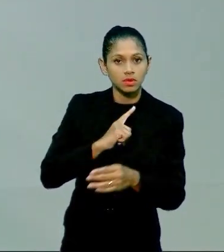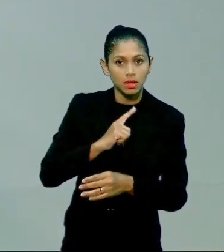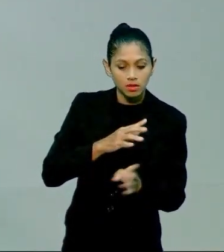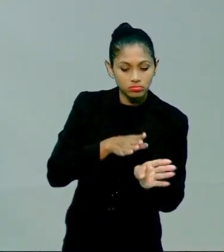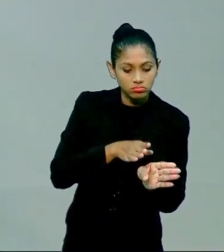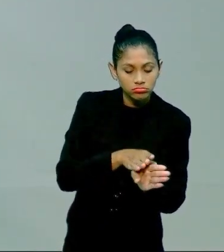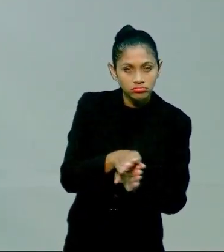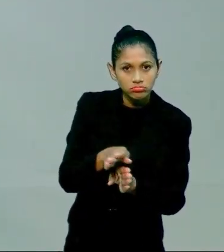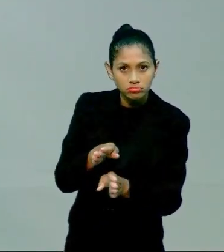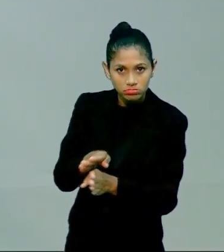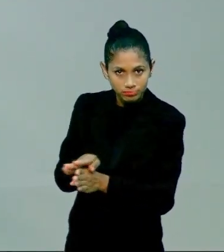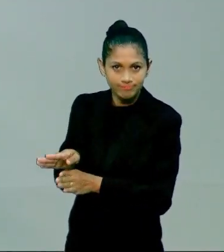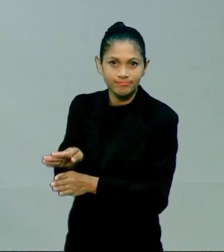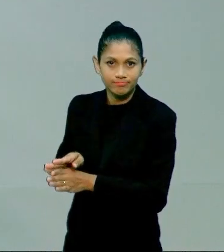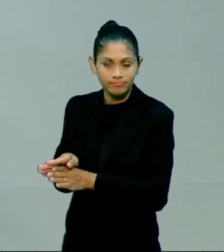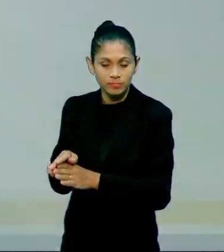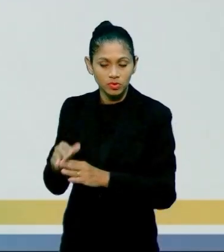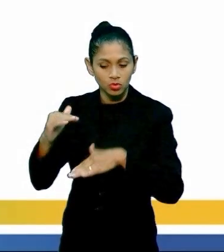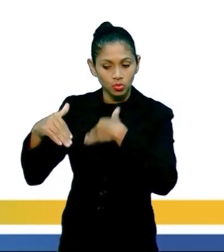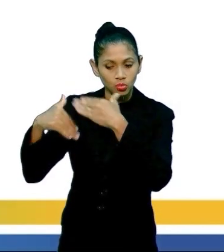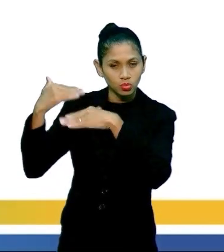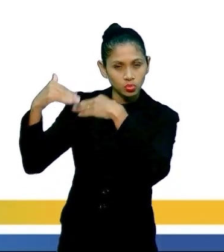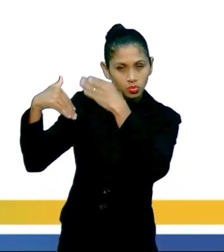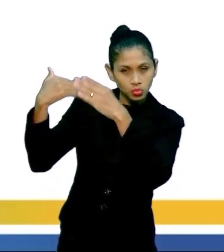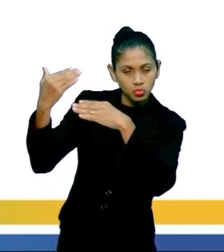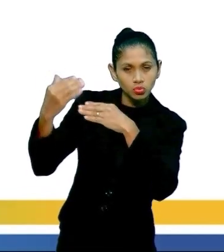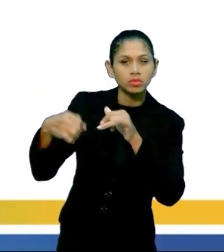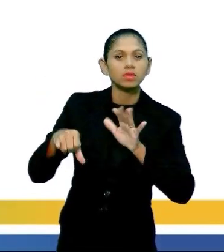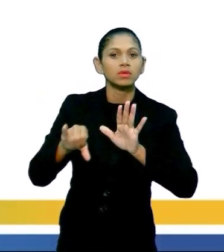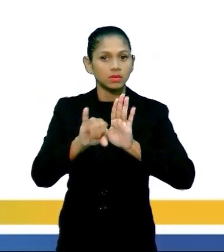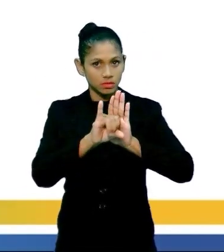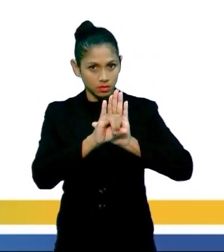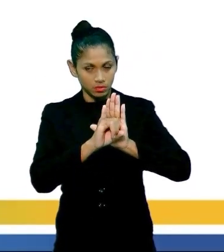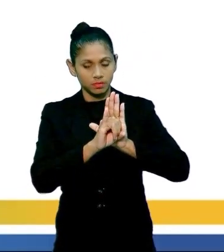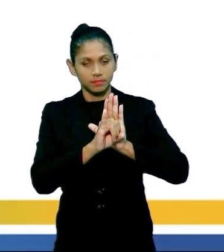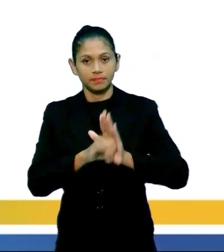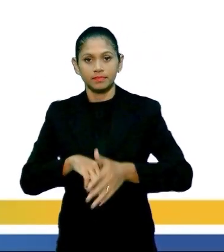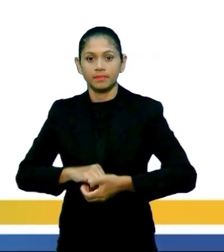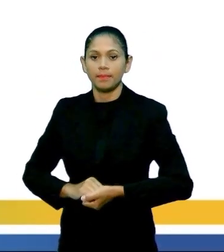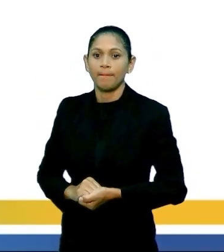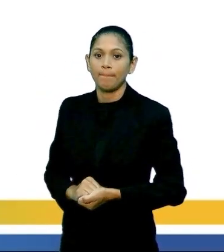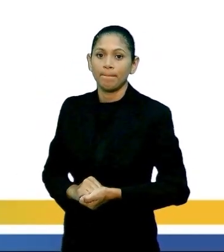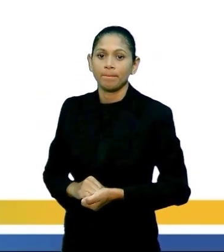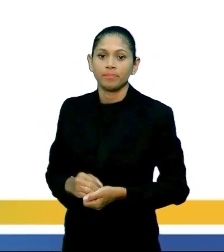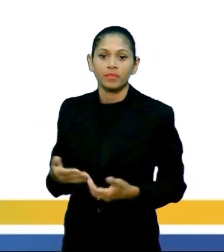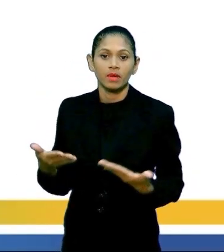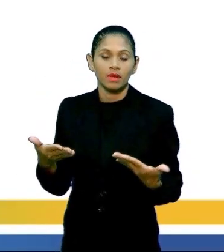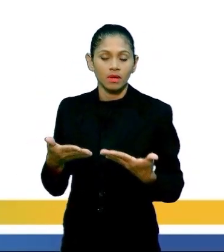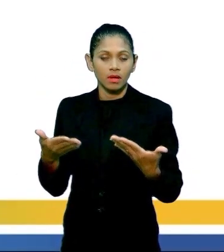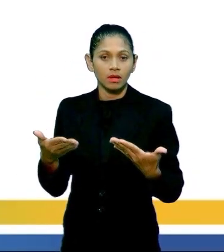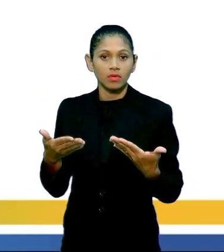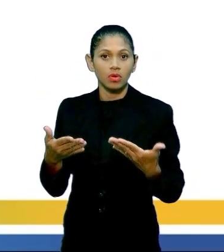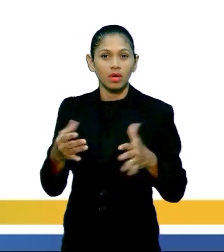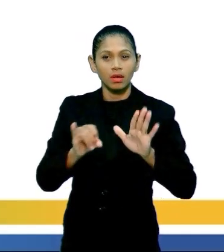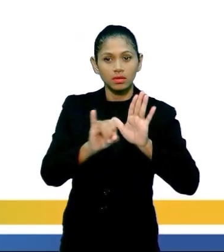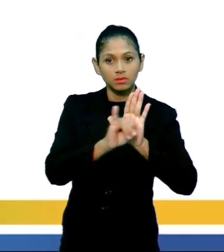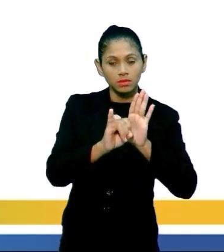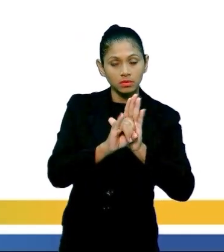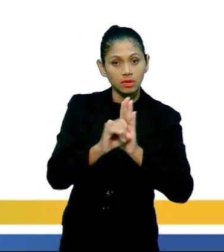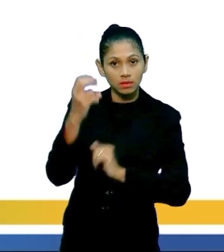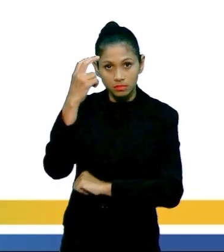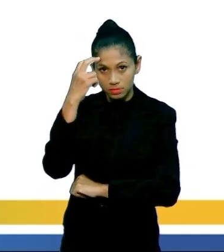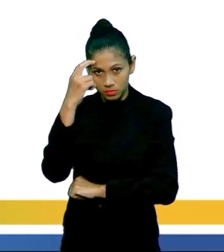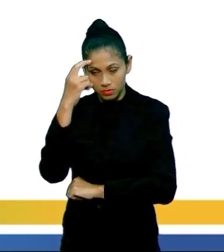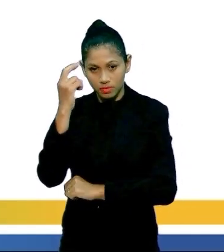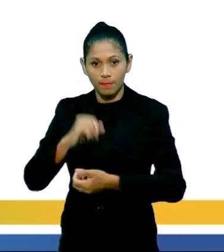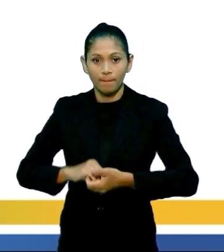a nossa construção identitária. Tranquilo? Então foca na tela, porque agora a gente vai abordar a identidade cultural. Além